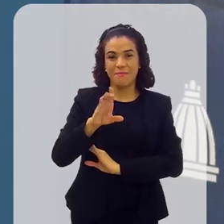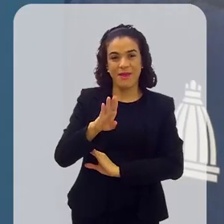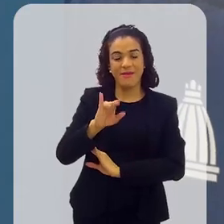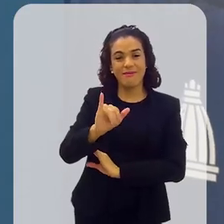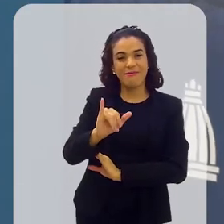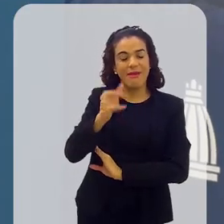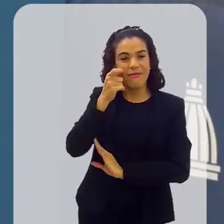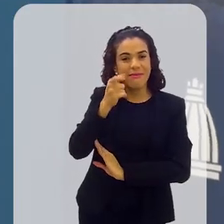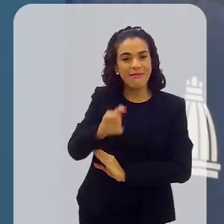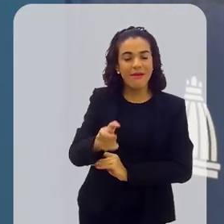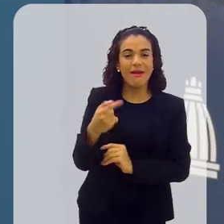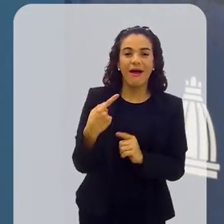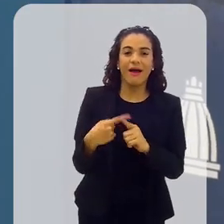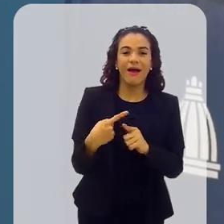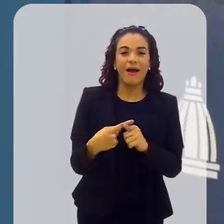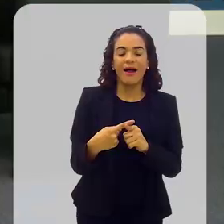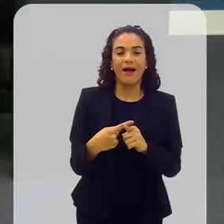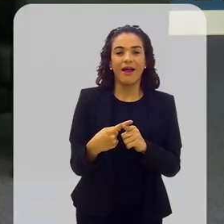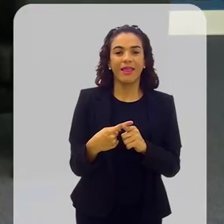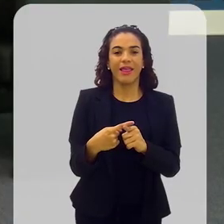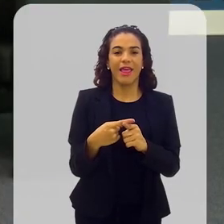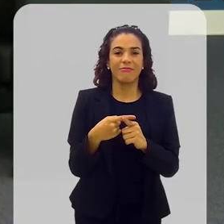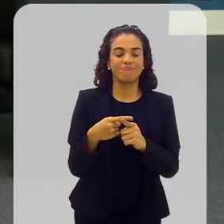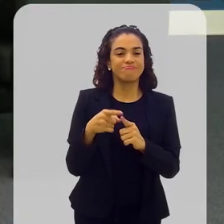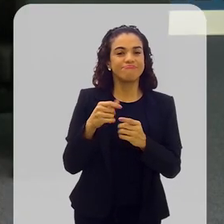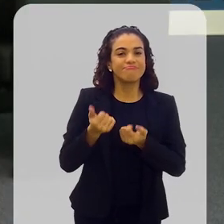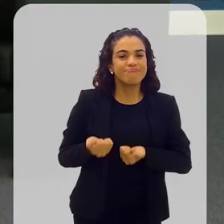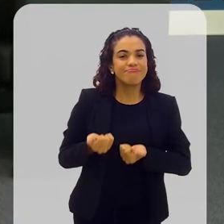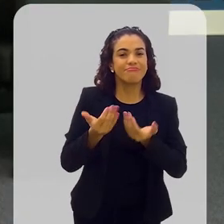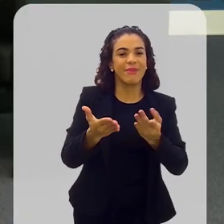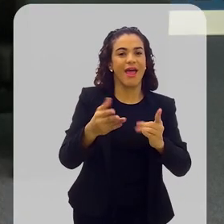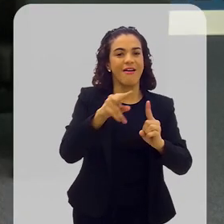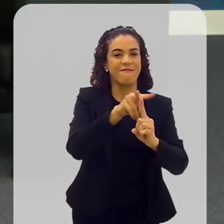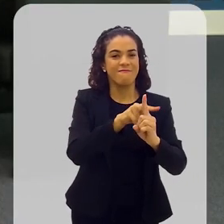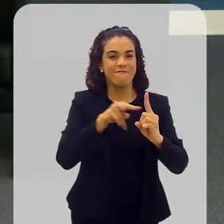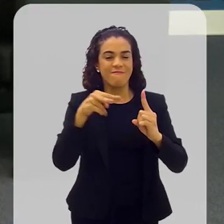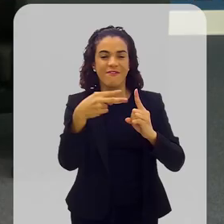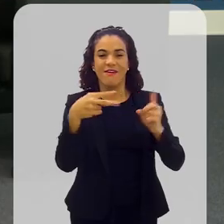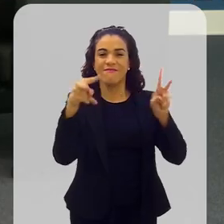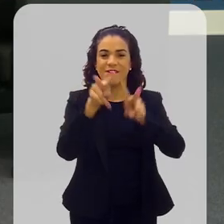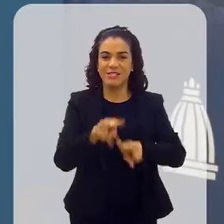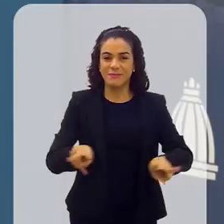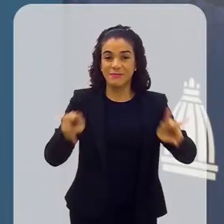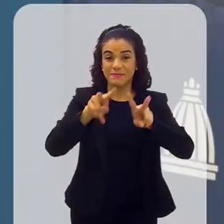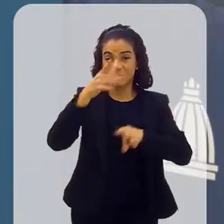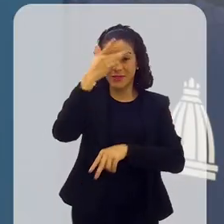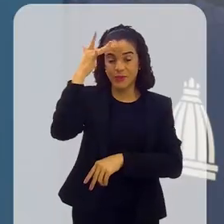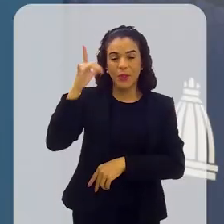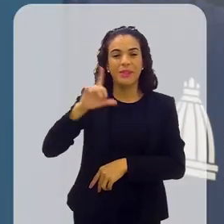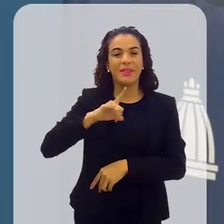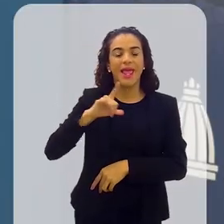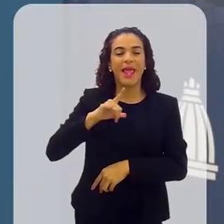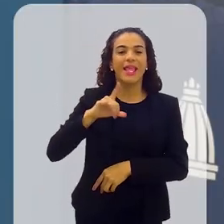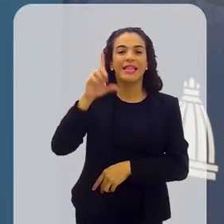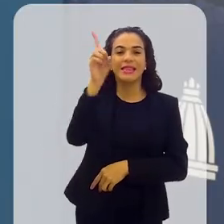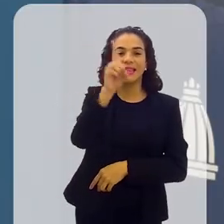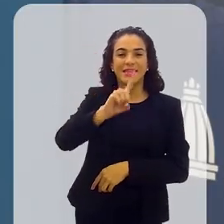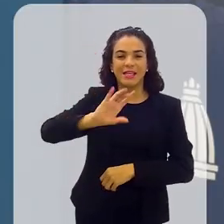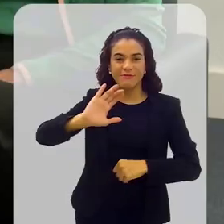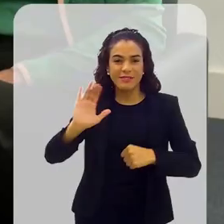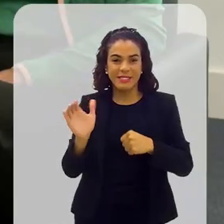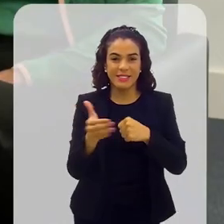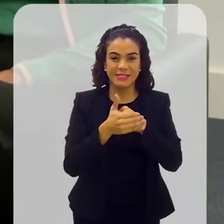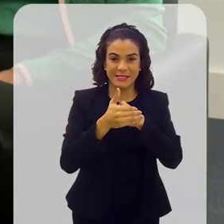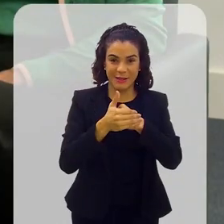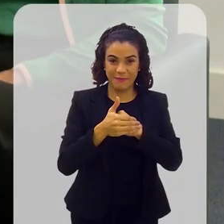lei que é muito interessante porque traz visibilidade para as pessoas que têm deficiências ocultas.